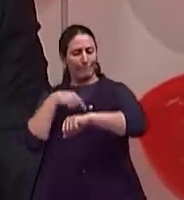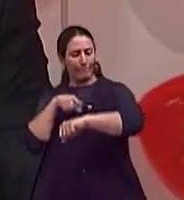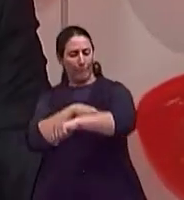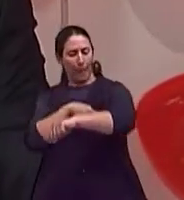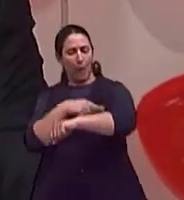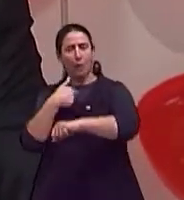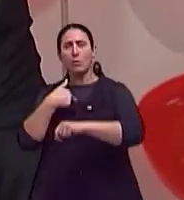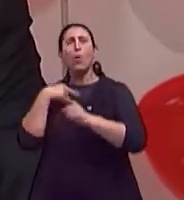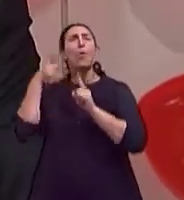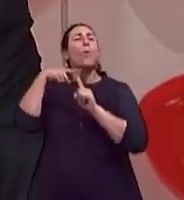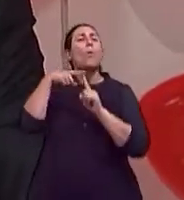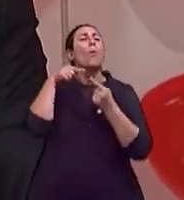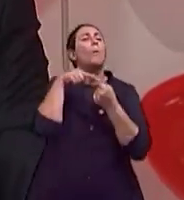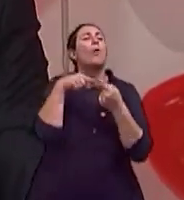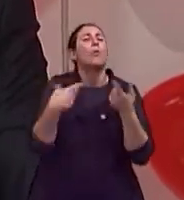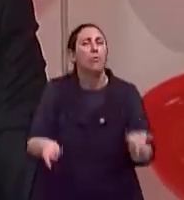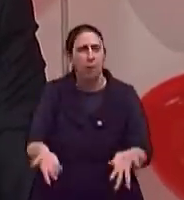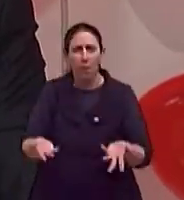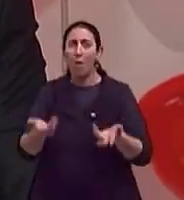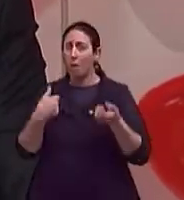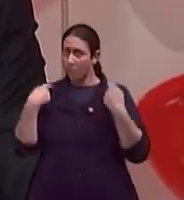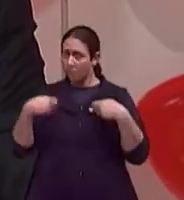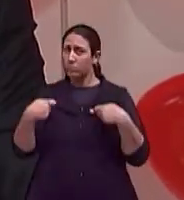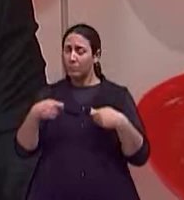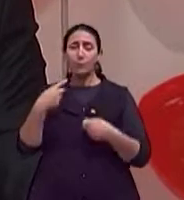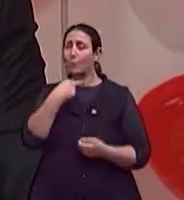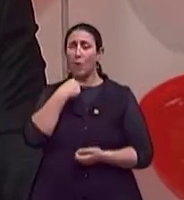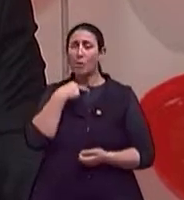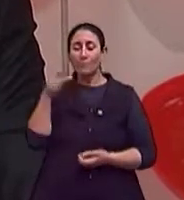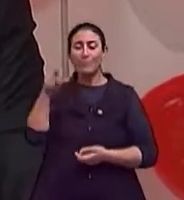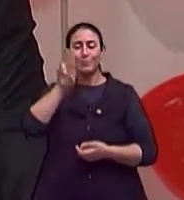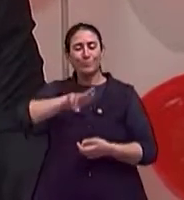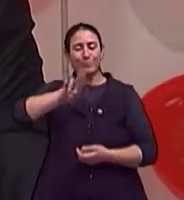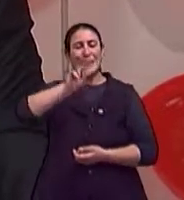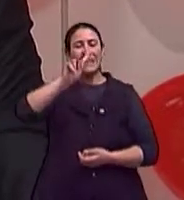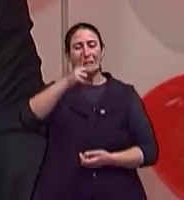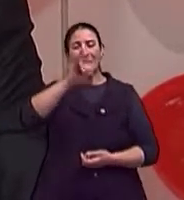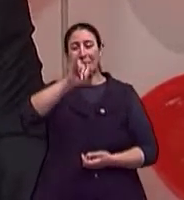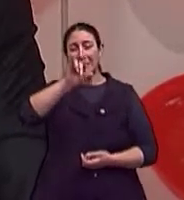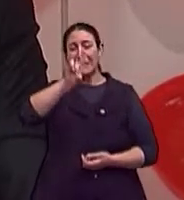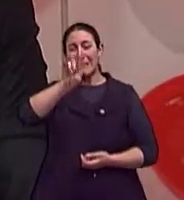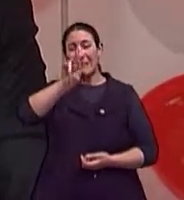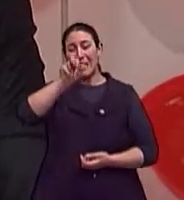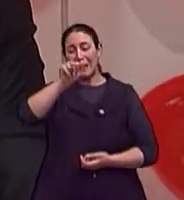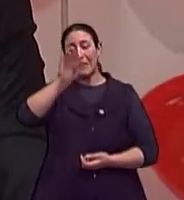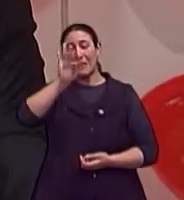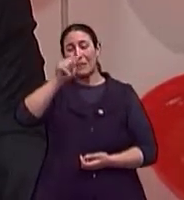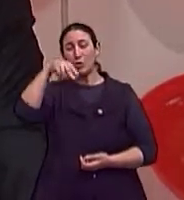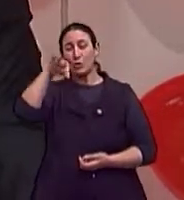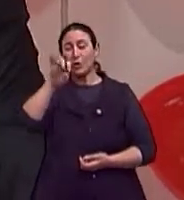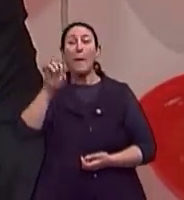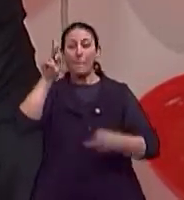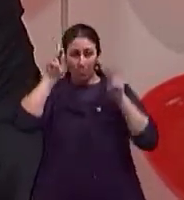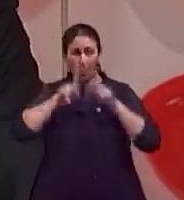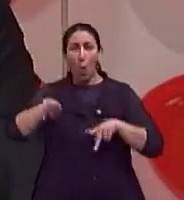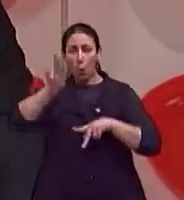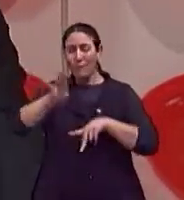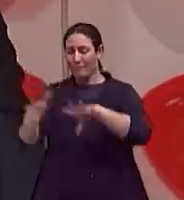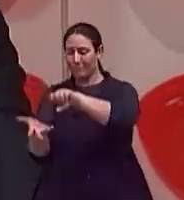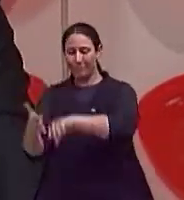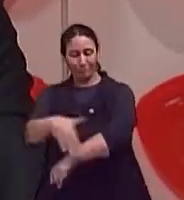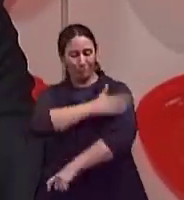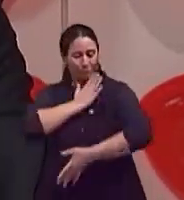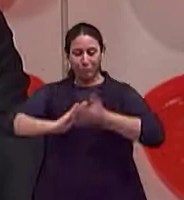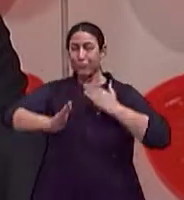Chamamento. O hidratante que se usa para o corpo normalmente não serve para a face. Ah, sim. Porque os que se